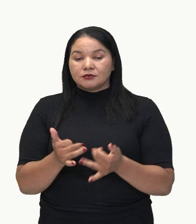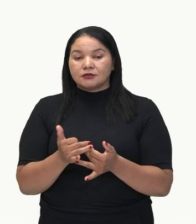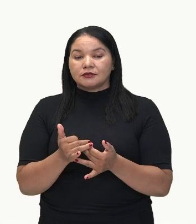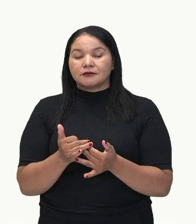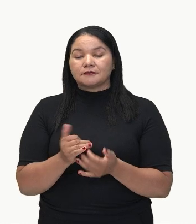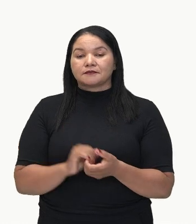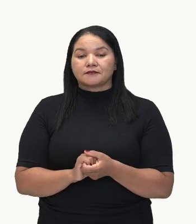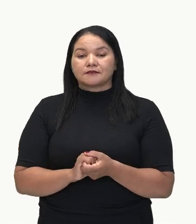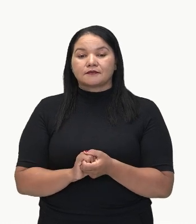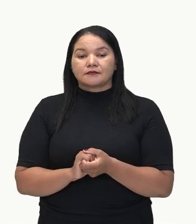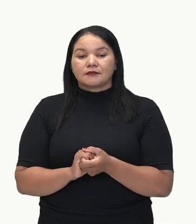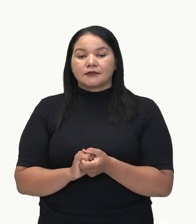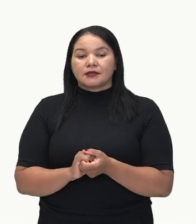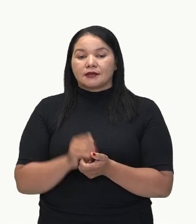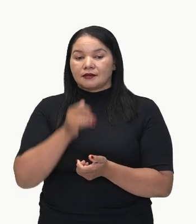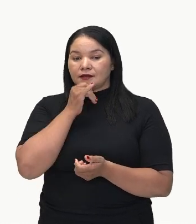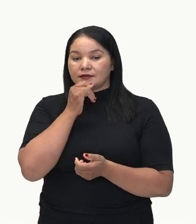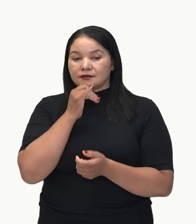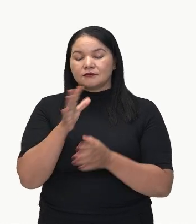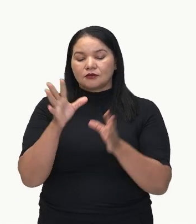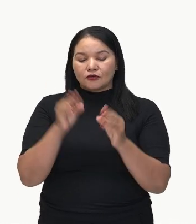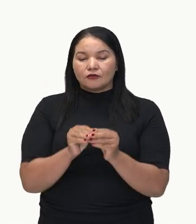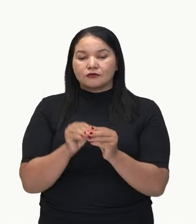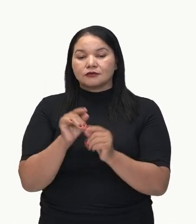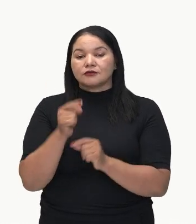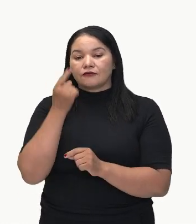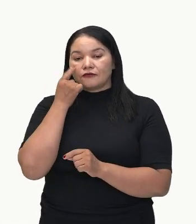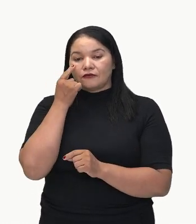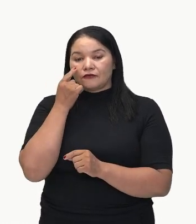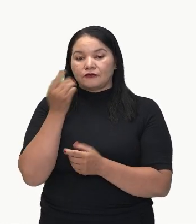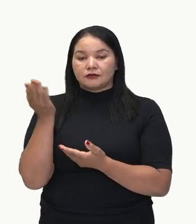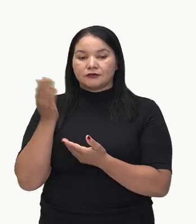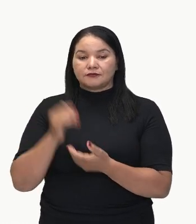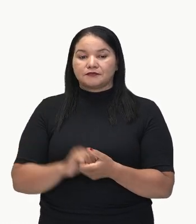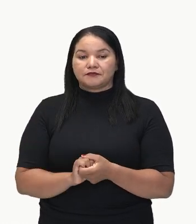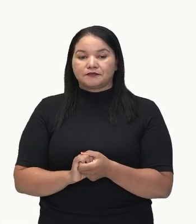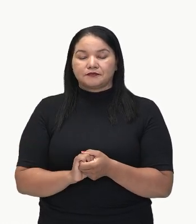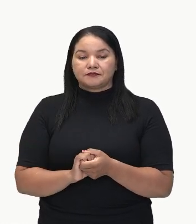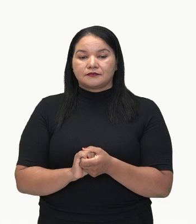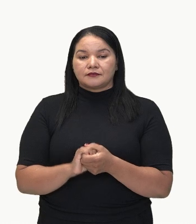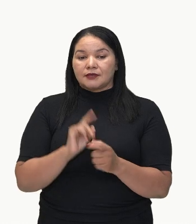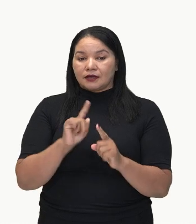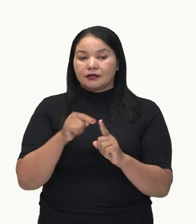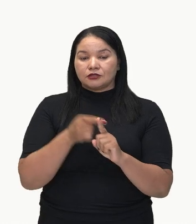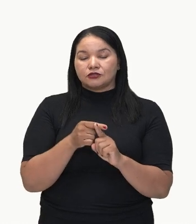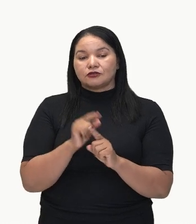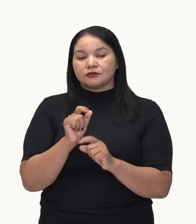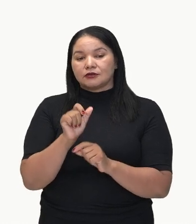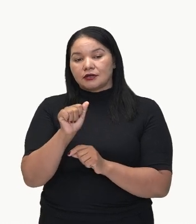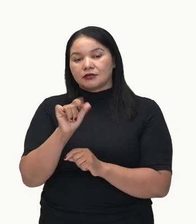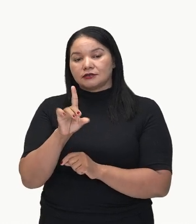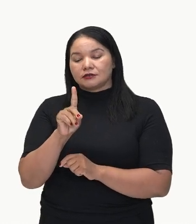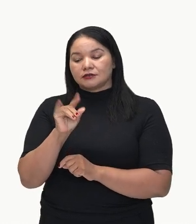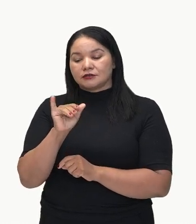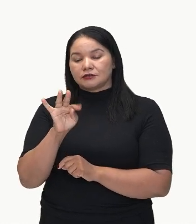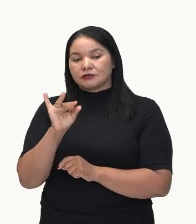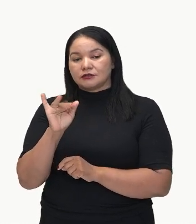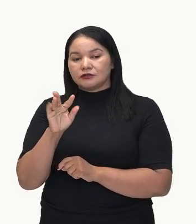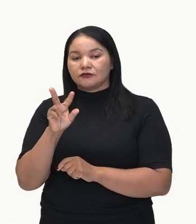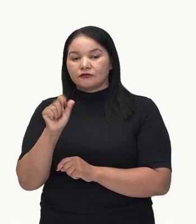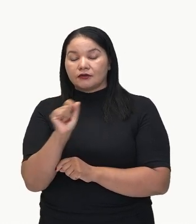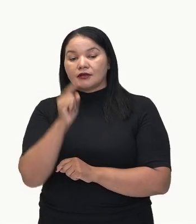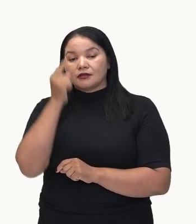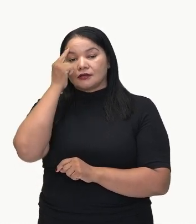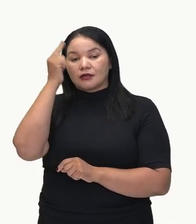sobre as conclusivas, por exemplo. Olha só. Aditiva. Falamos aqui que ele vai trazer uma ideia de